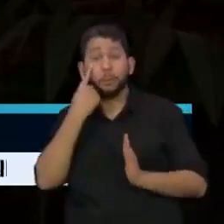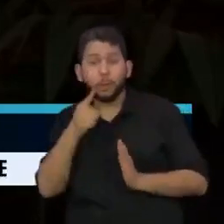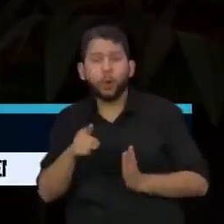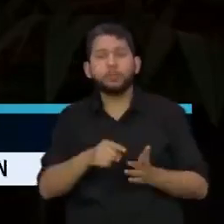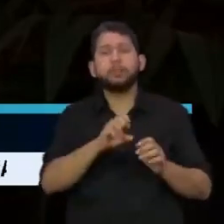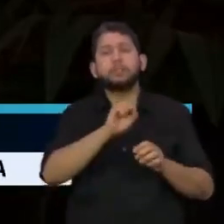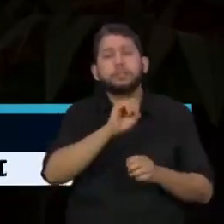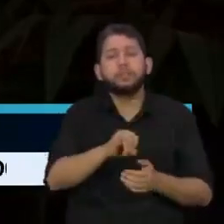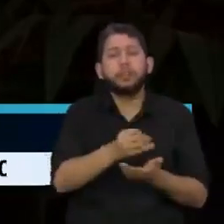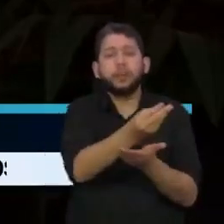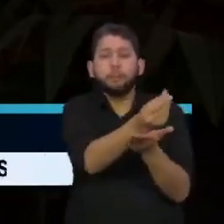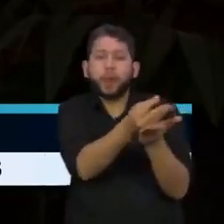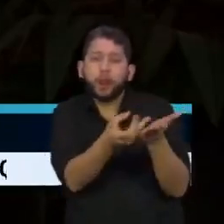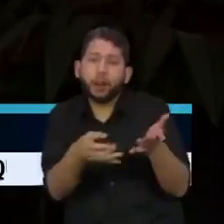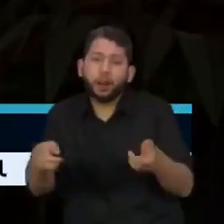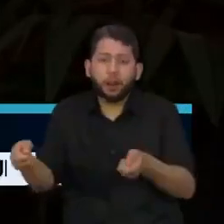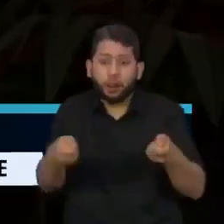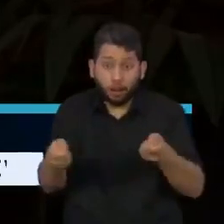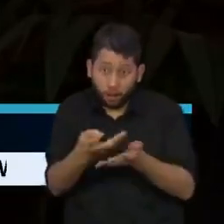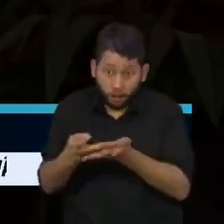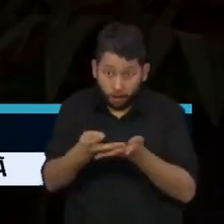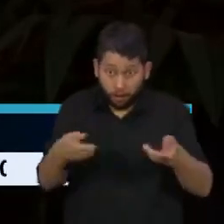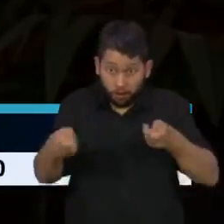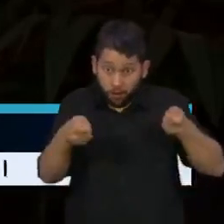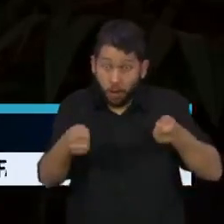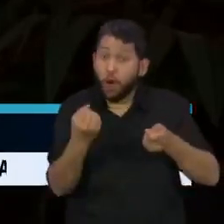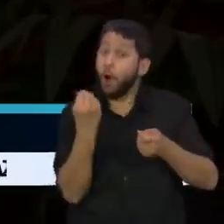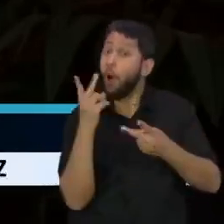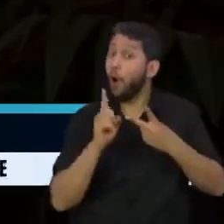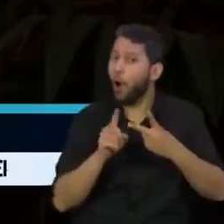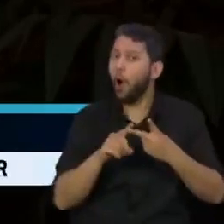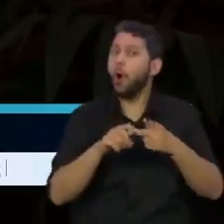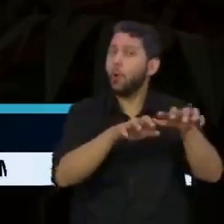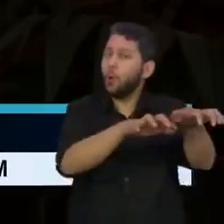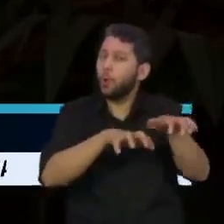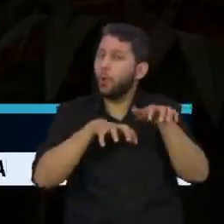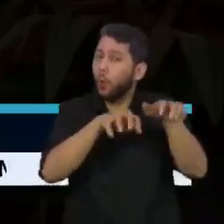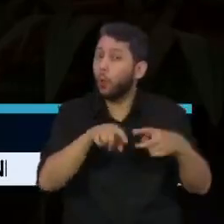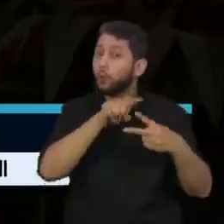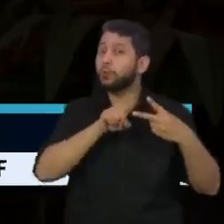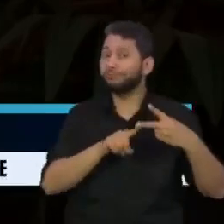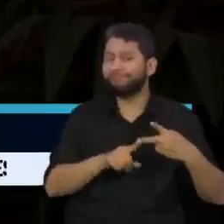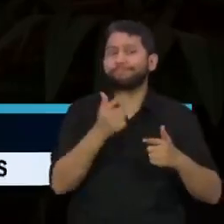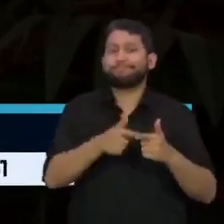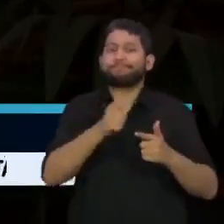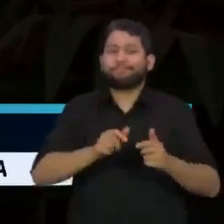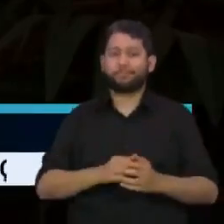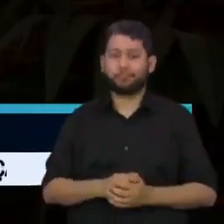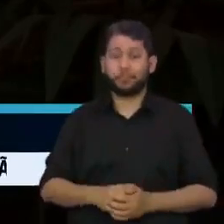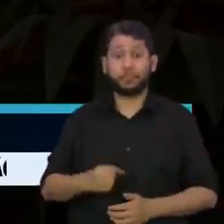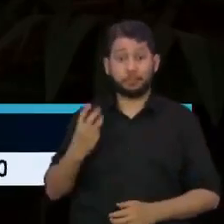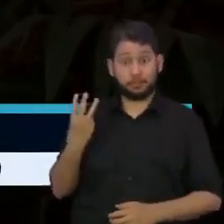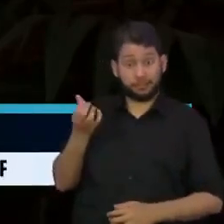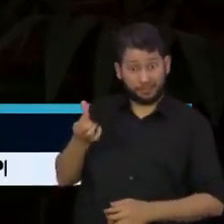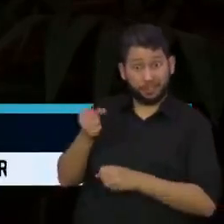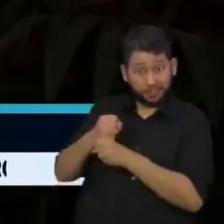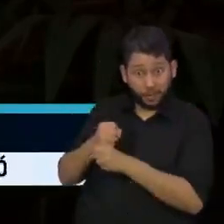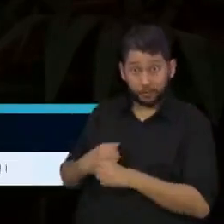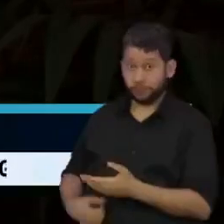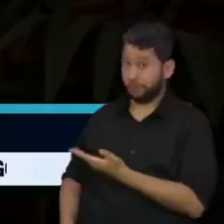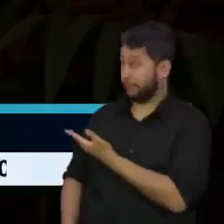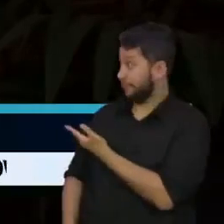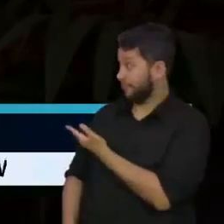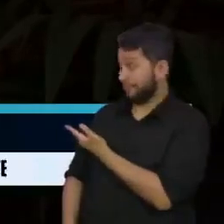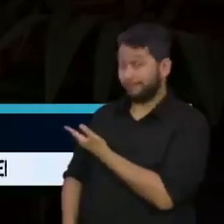atividade, seja ela industrial ou ilegal, configurada pelo garimpo. Nos últimos 36 anos, a mineração